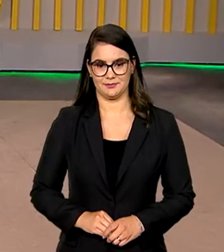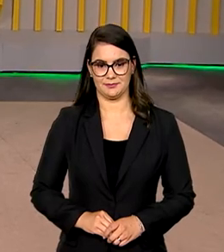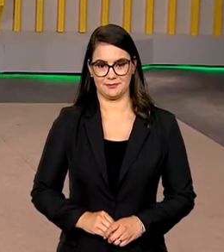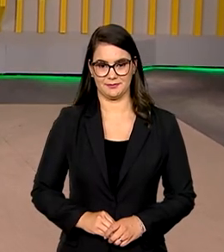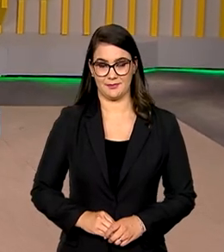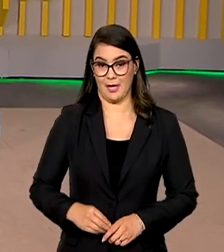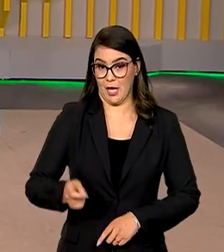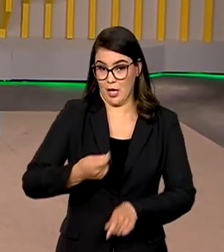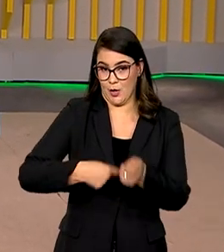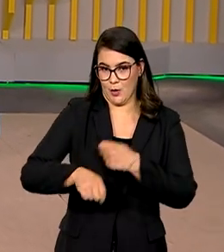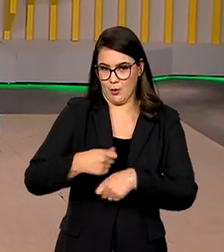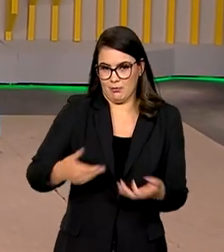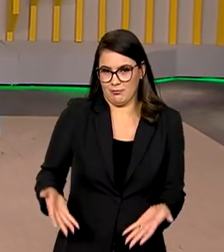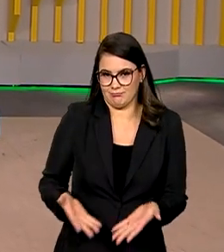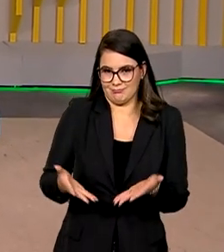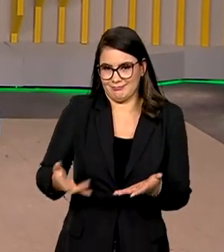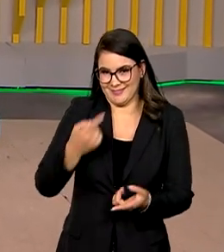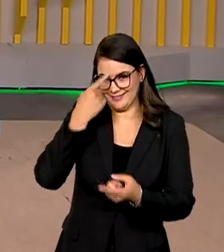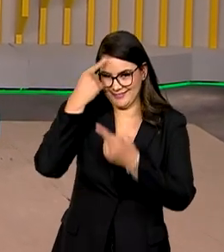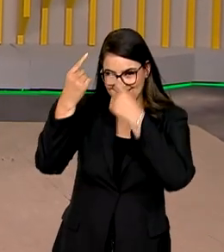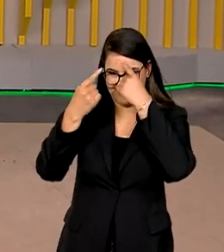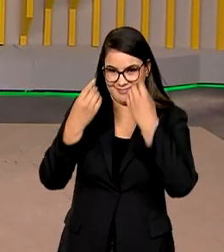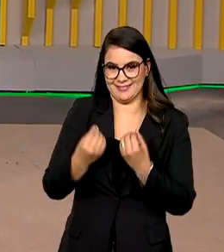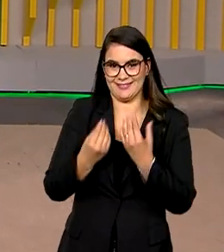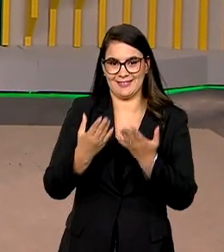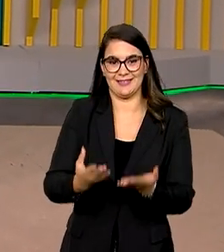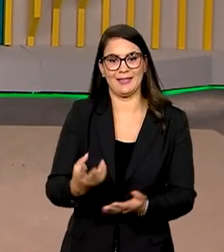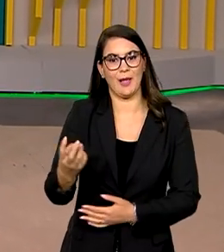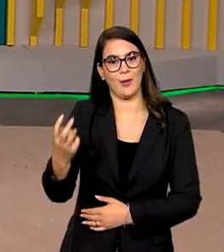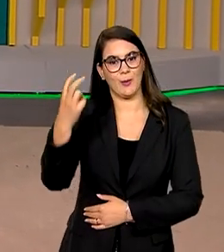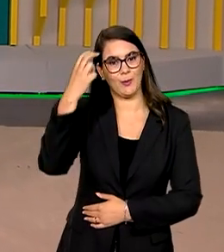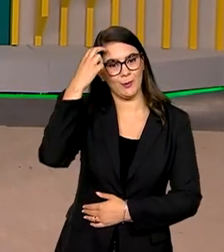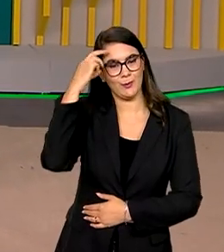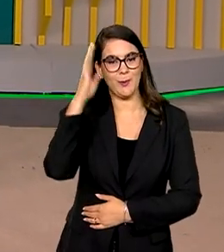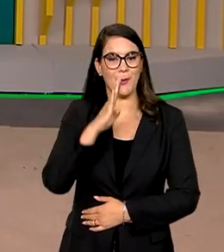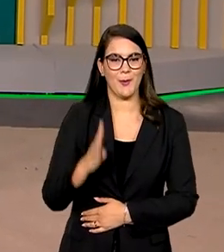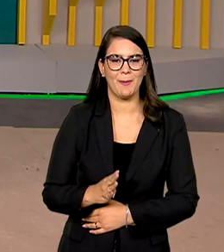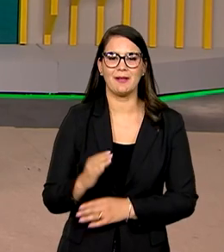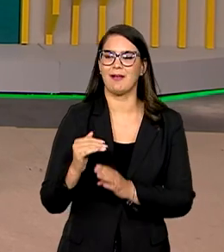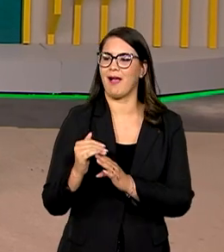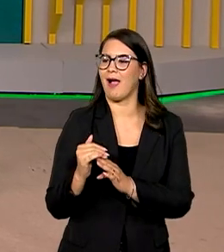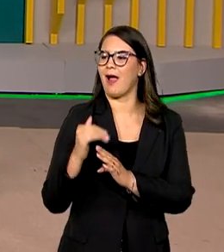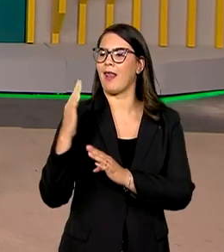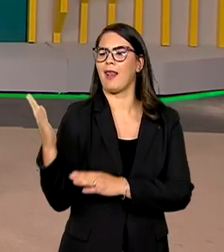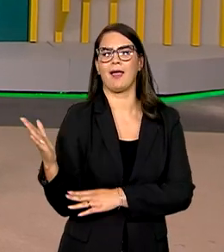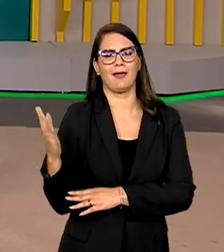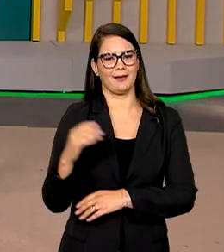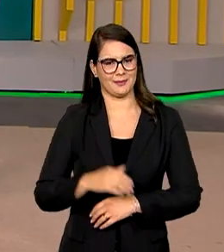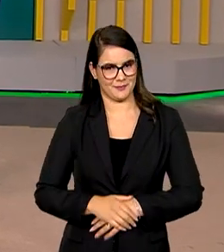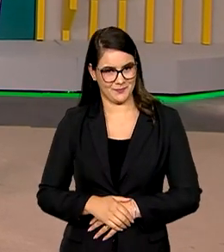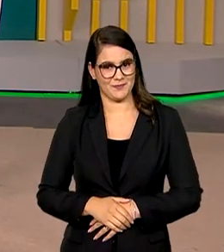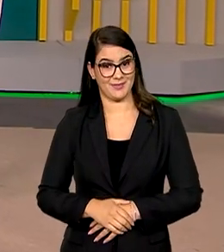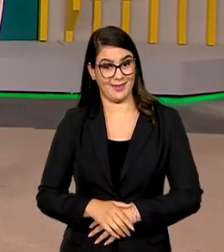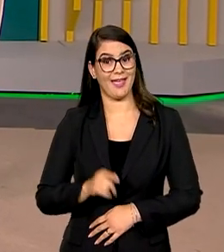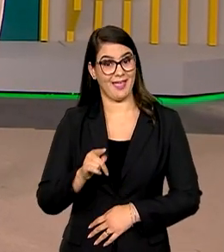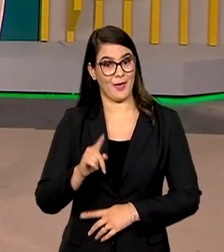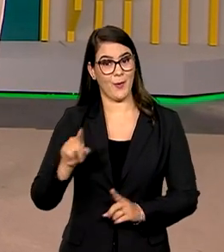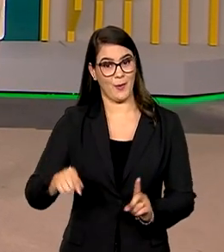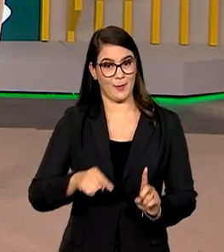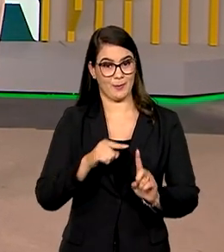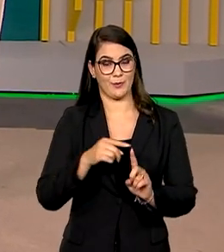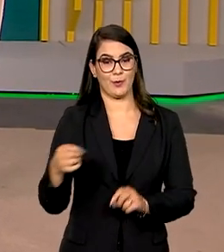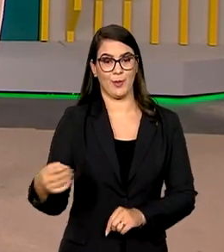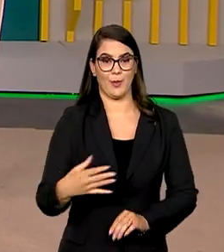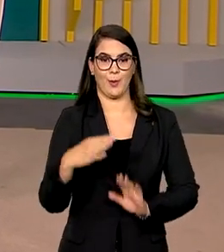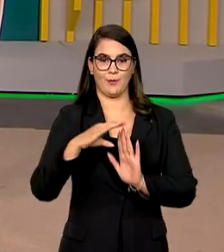Aquecer a economia criativa e levar a produção cultural brasileira para além das fronteiras do Brasil. Esses são os objetivos